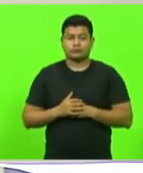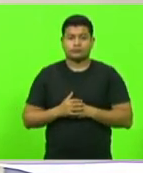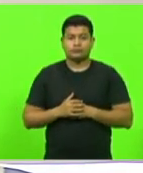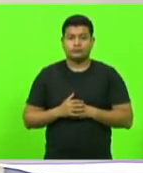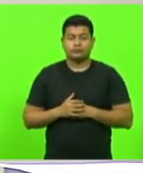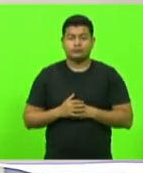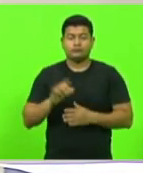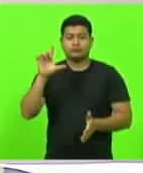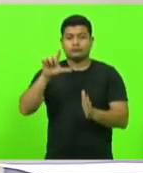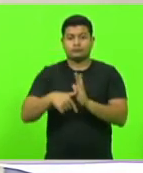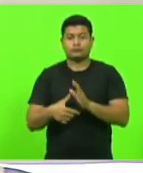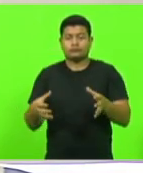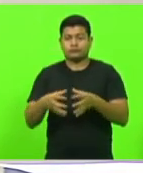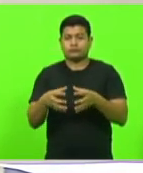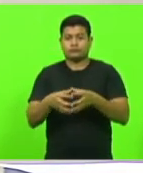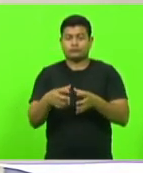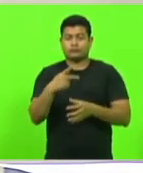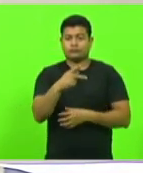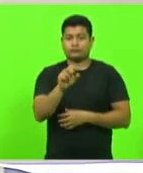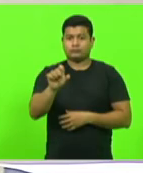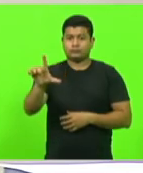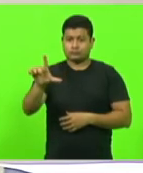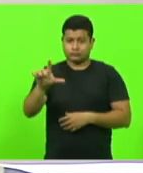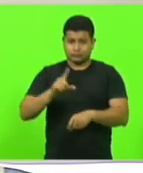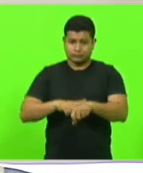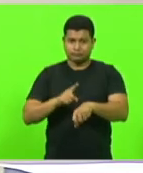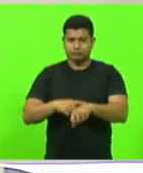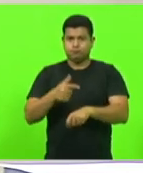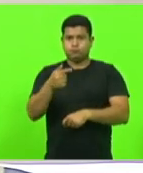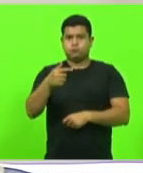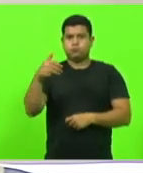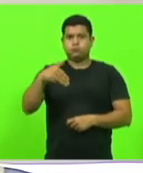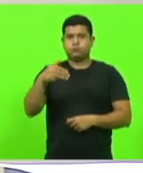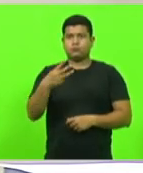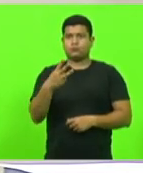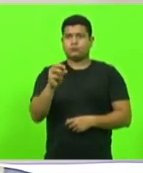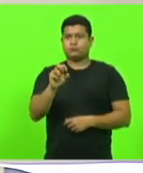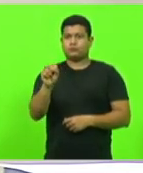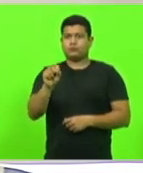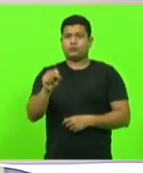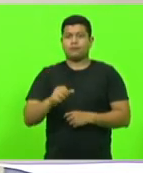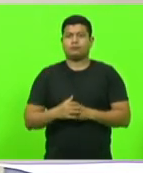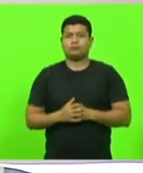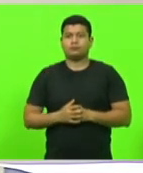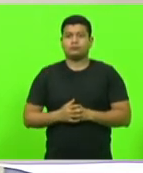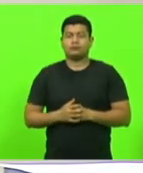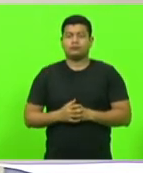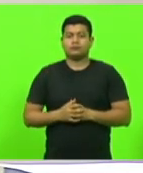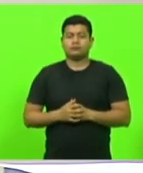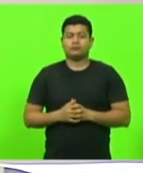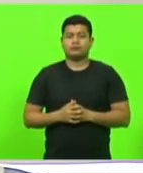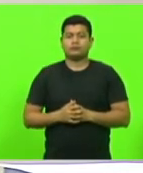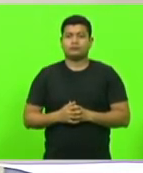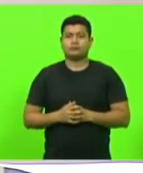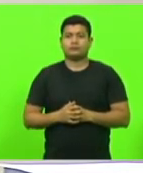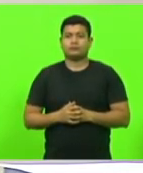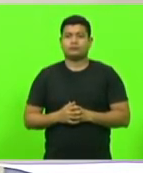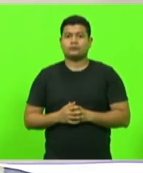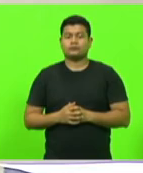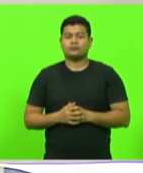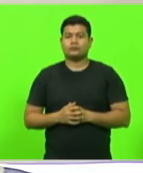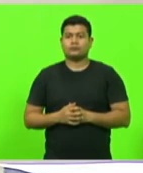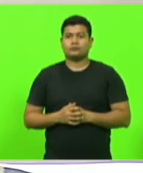Próximo bloco, PSL, por 7 minutos e 30 segundos. Gostaria de fazer uso da palavra, se não tiver nenhum inscrito, presidente.